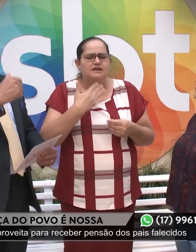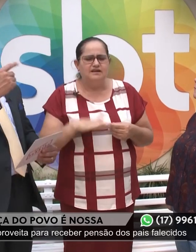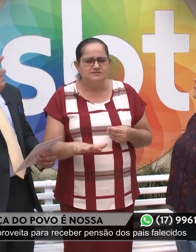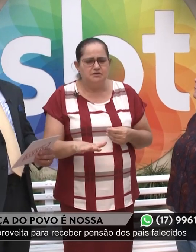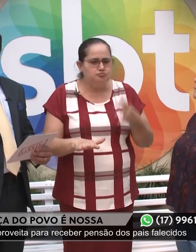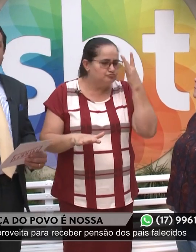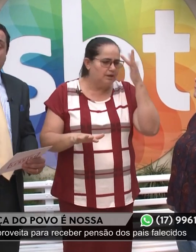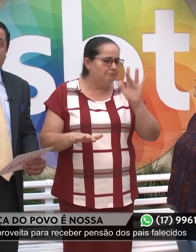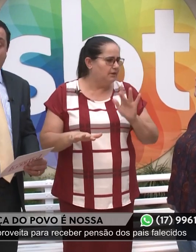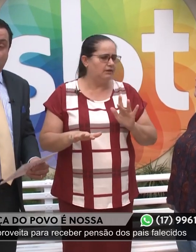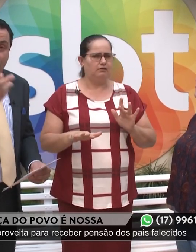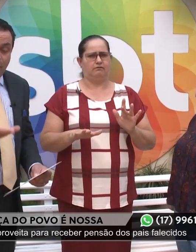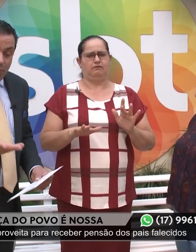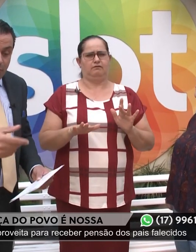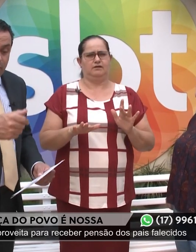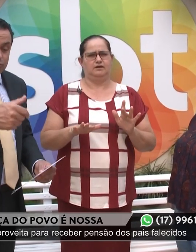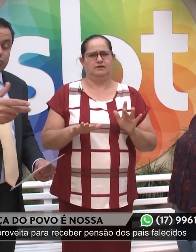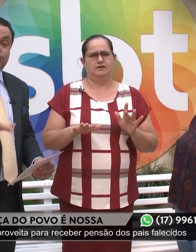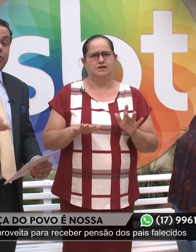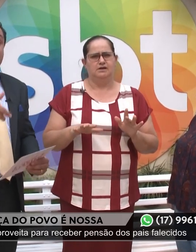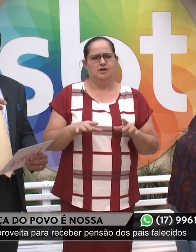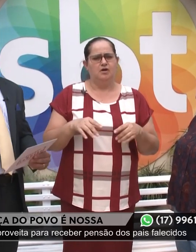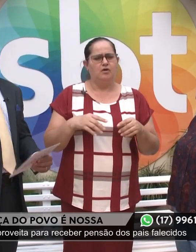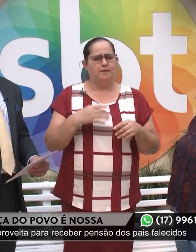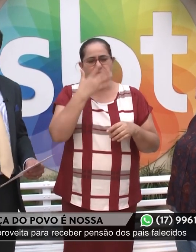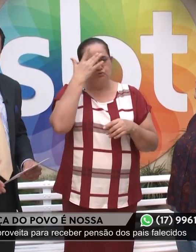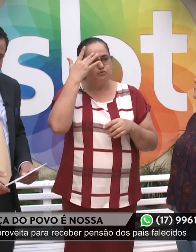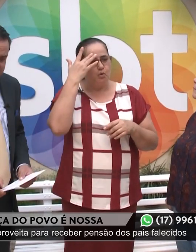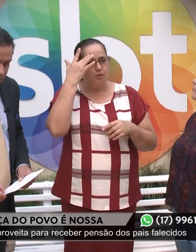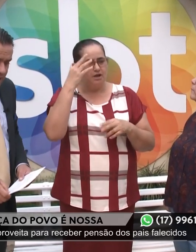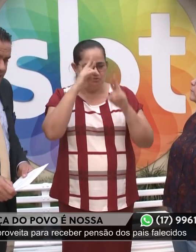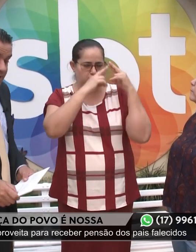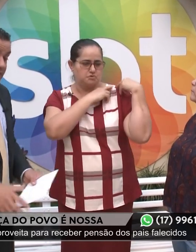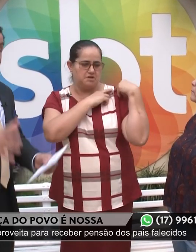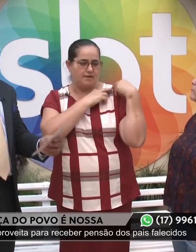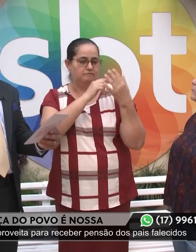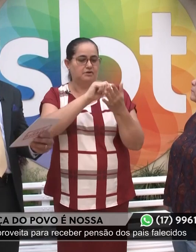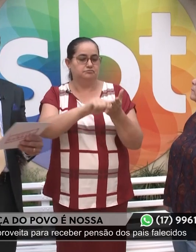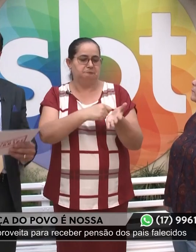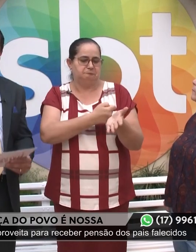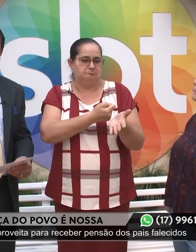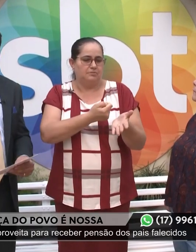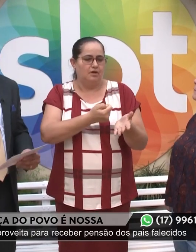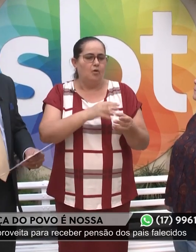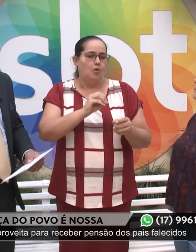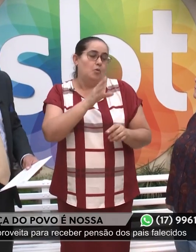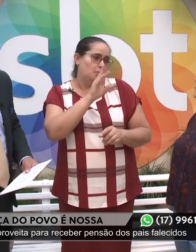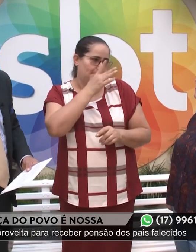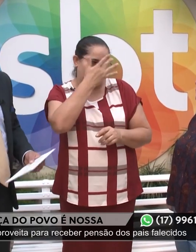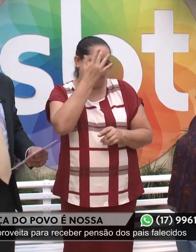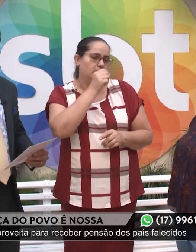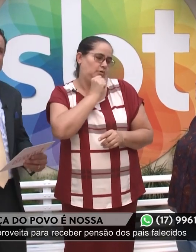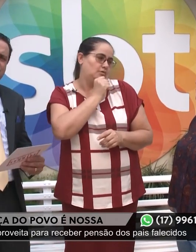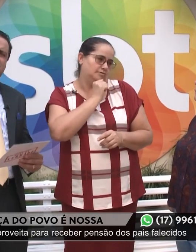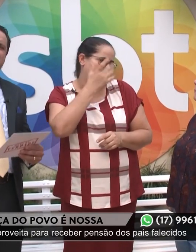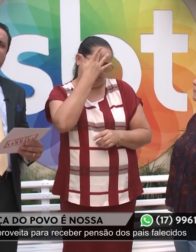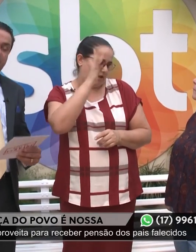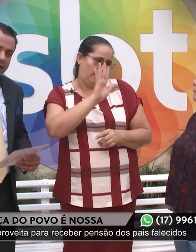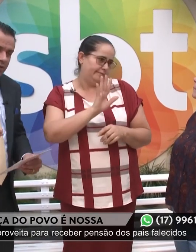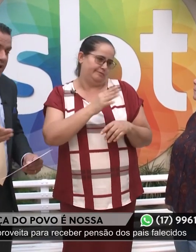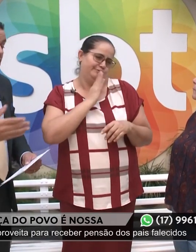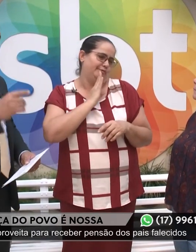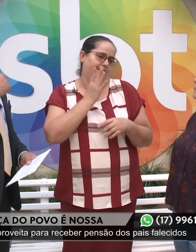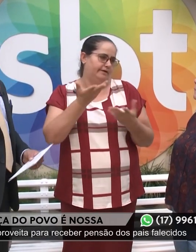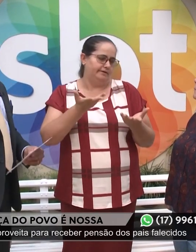idade, olha, não sabia, o tutor não sabia que você estava assinando. Se fosse um idoso, a pessoa não tem mais o